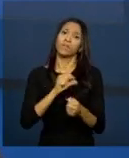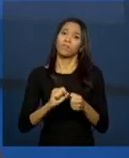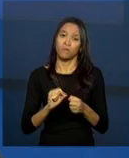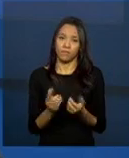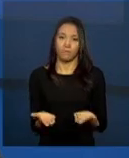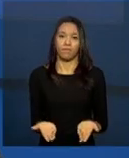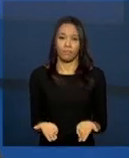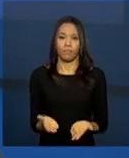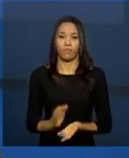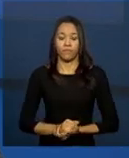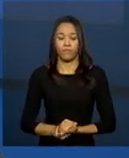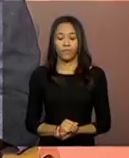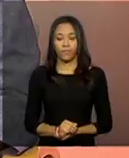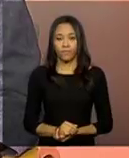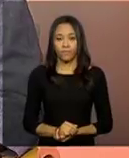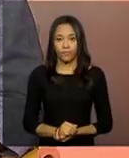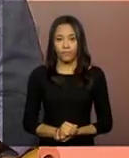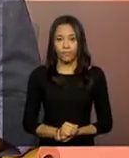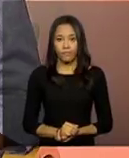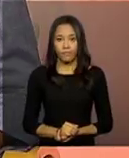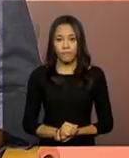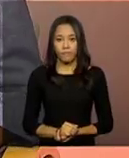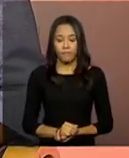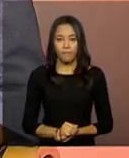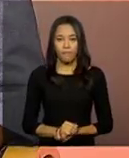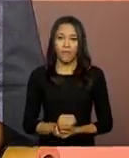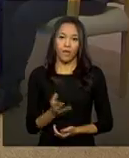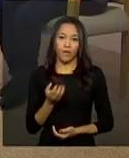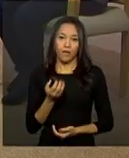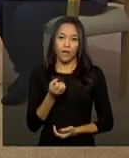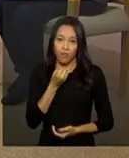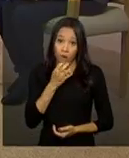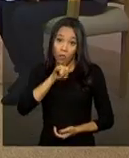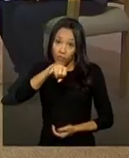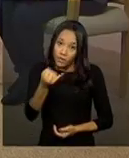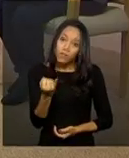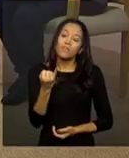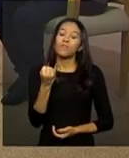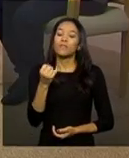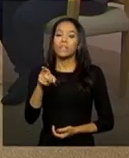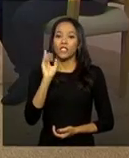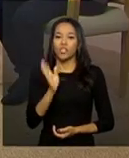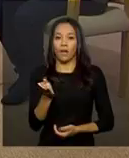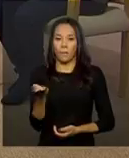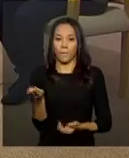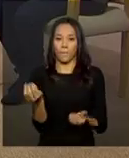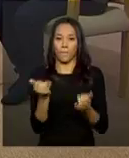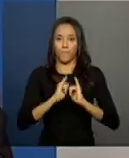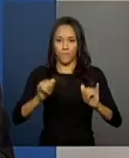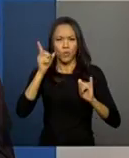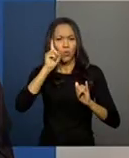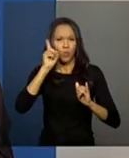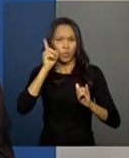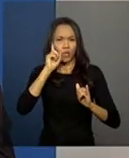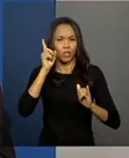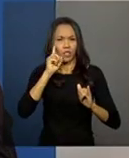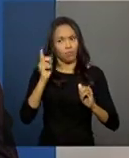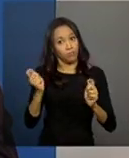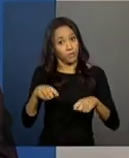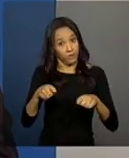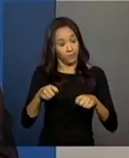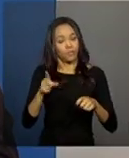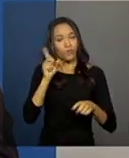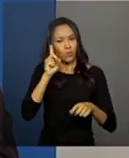registro. Bom, Aproveitando, então, uma vez que ele faça o registro diário, se possível, né,